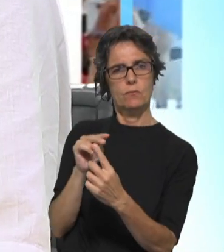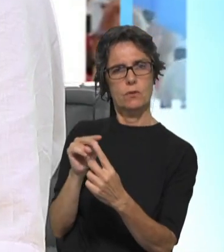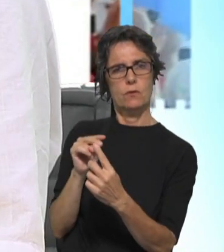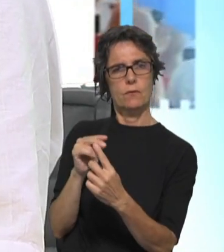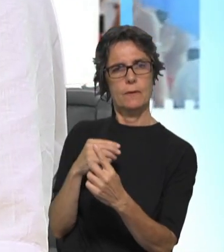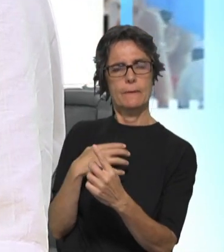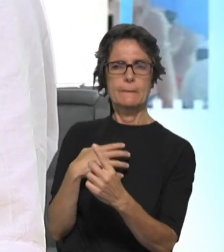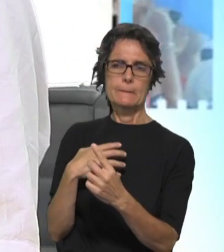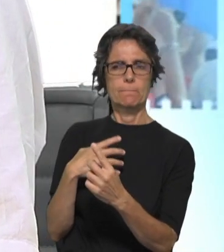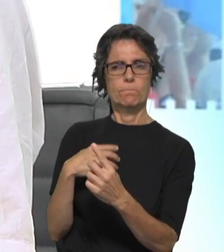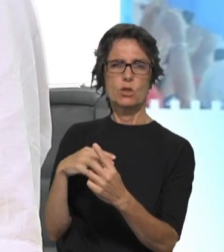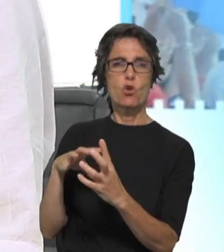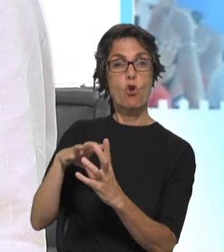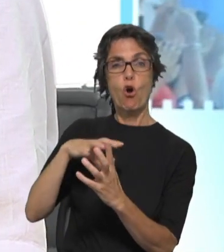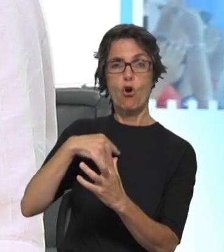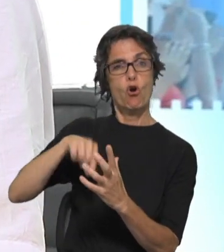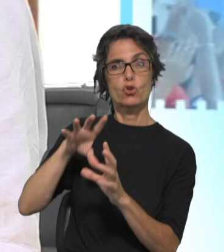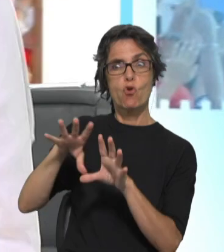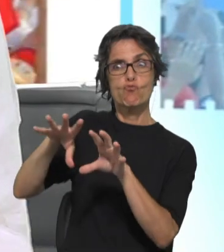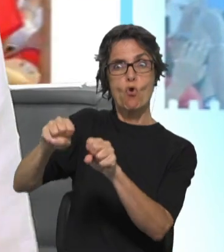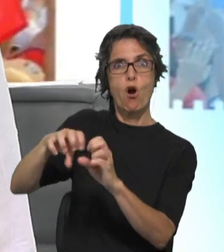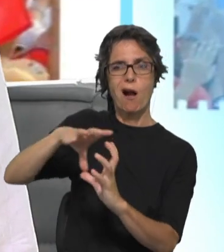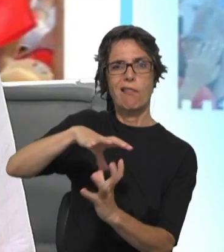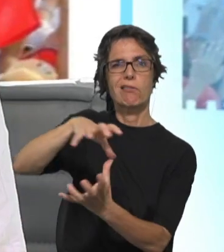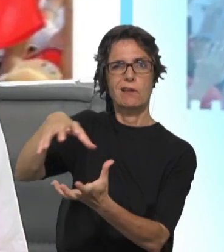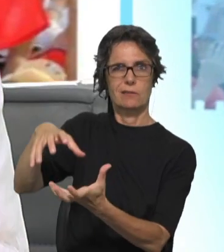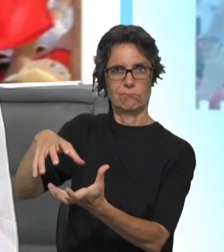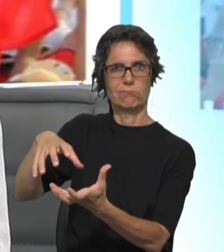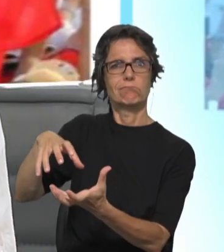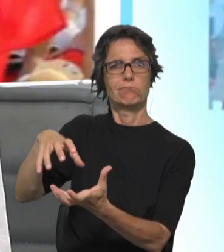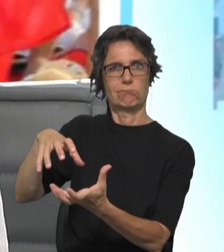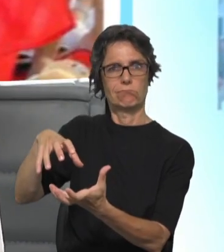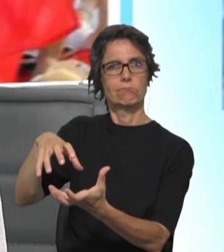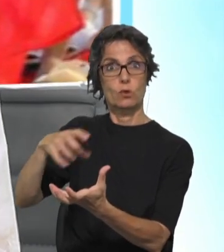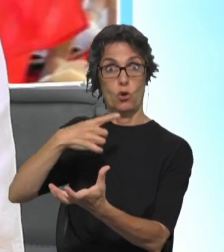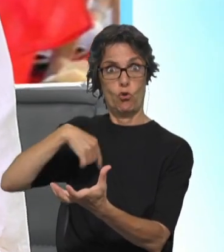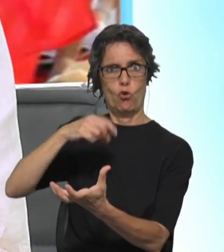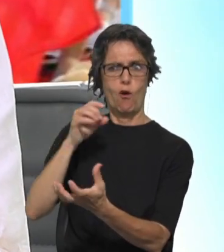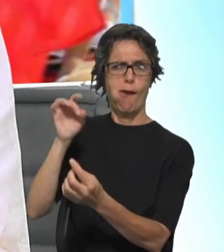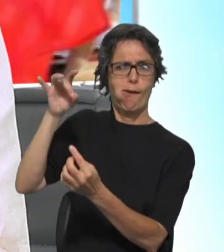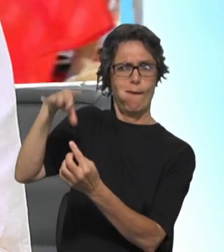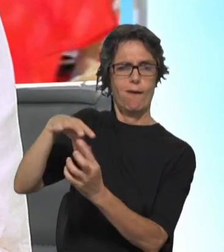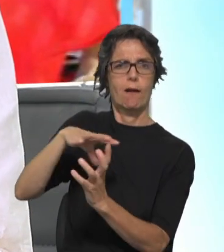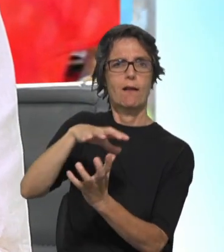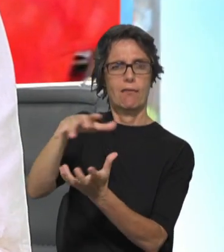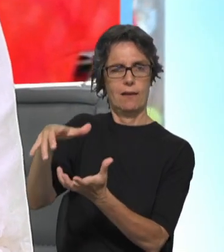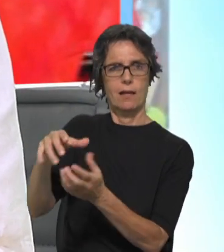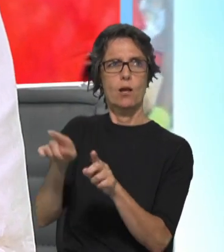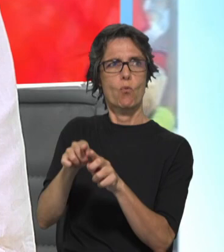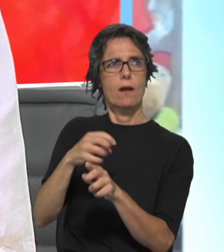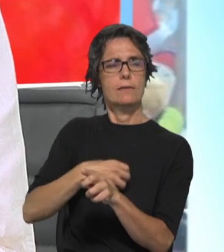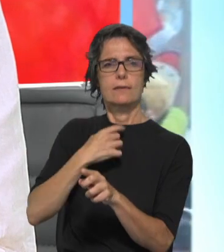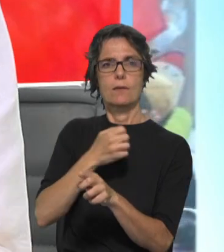predador, não é? De predar o próprio território, os próprios dons da Terra